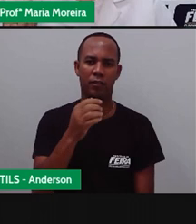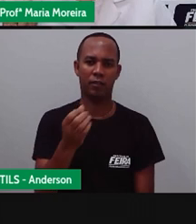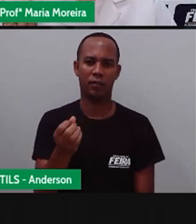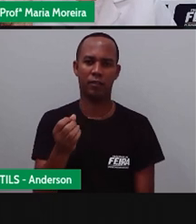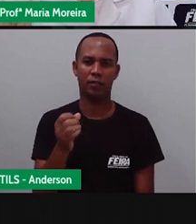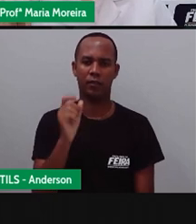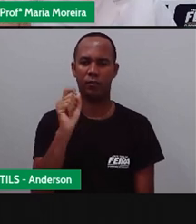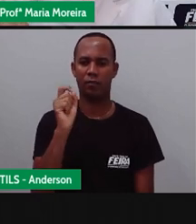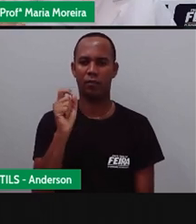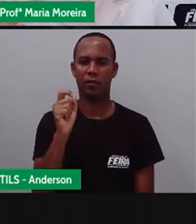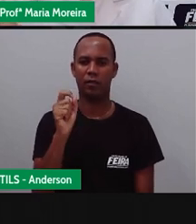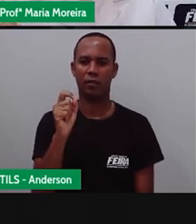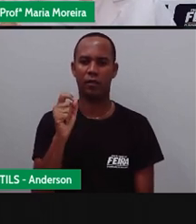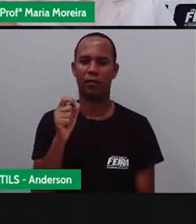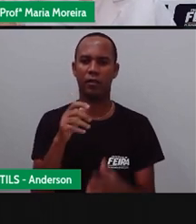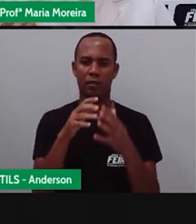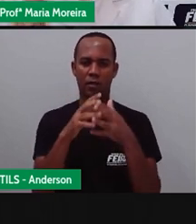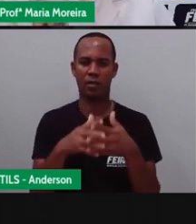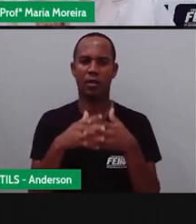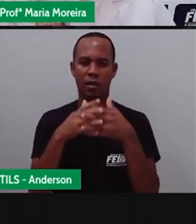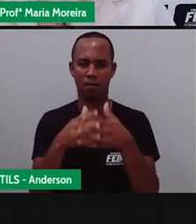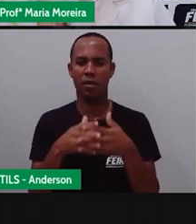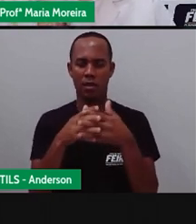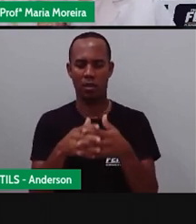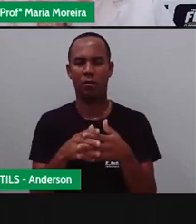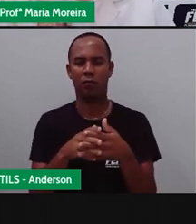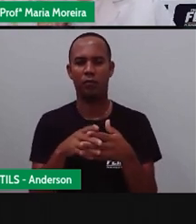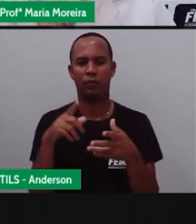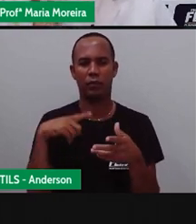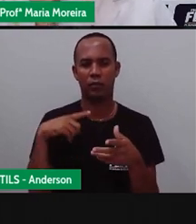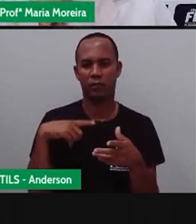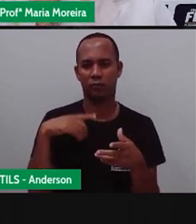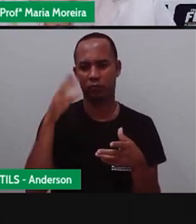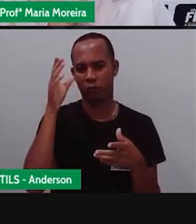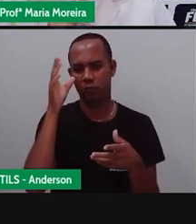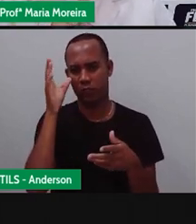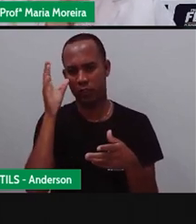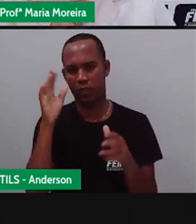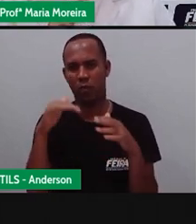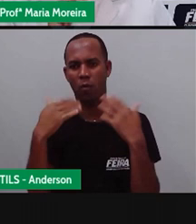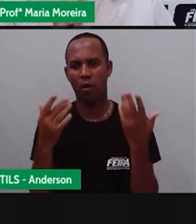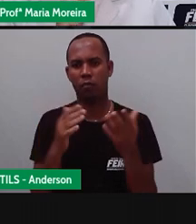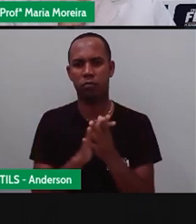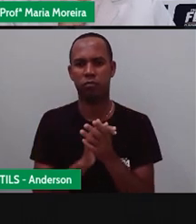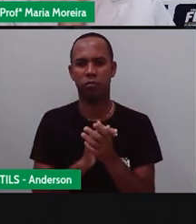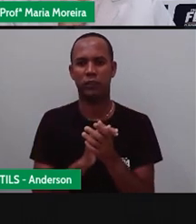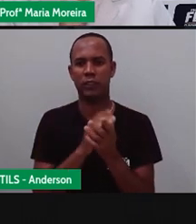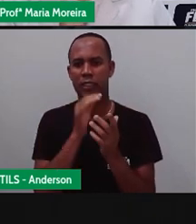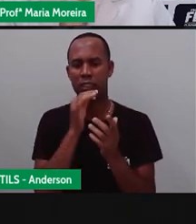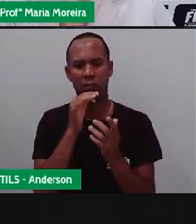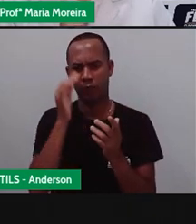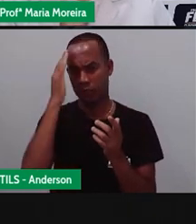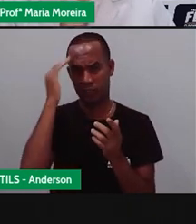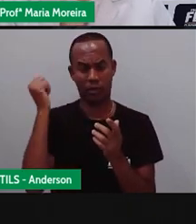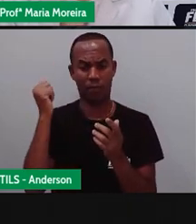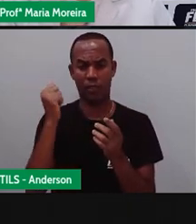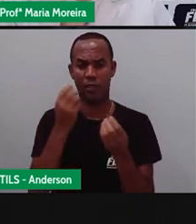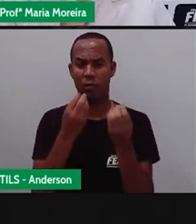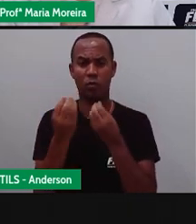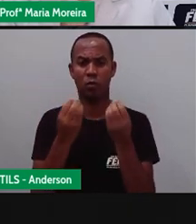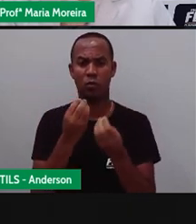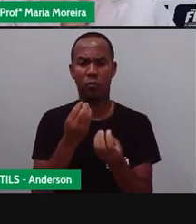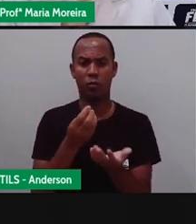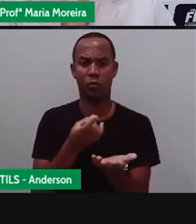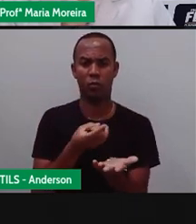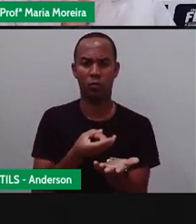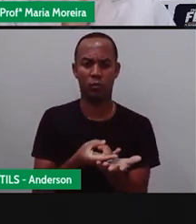através de caminhões. Então, ficam aí duas curiosidades. A do elevador, eu não sabia como o meio de transporte mais seguro.